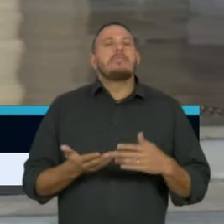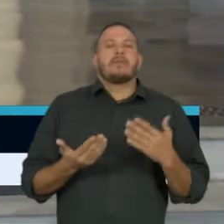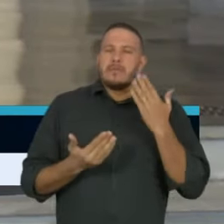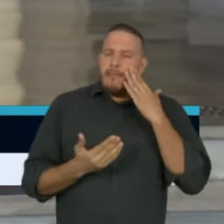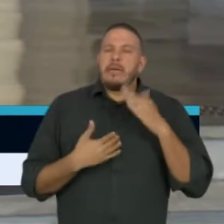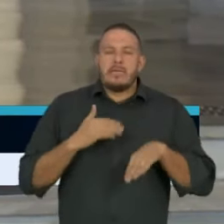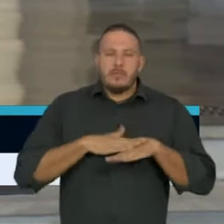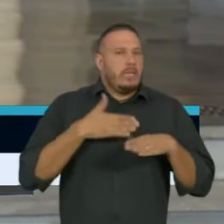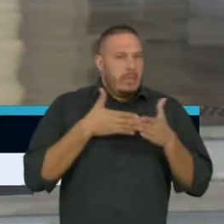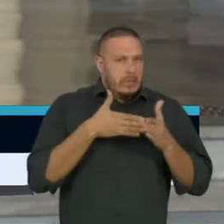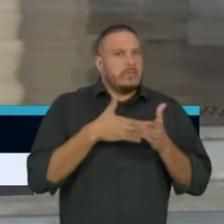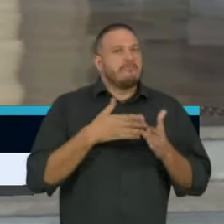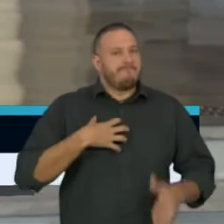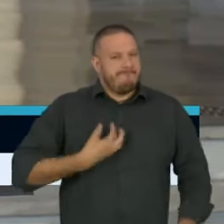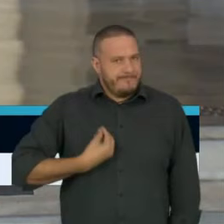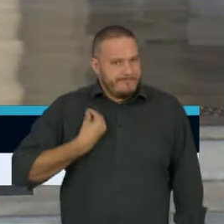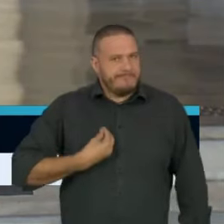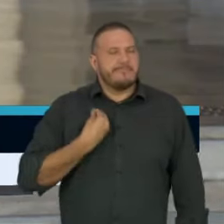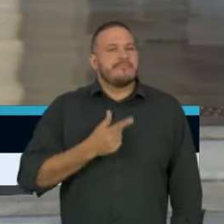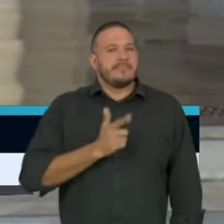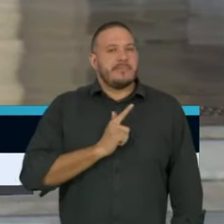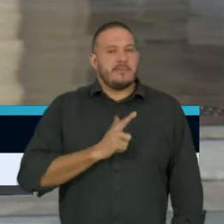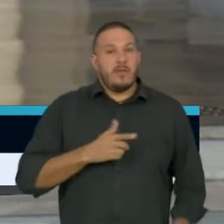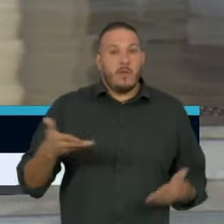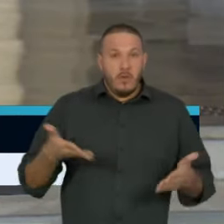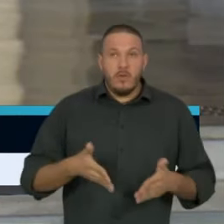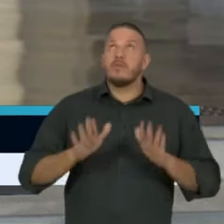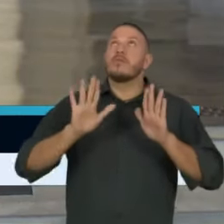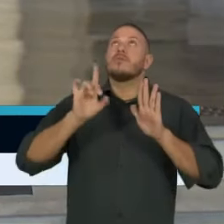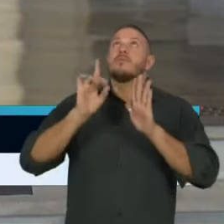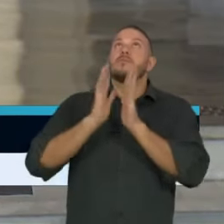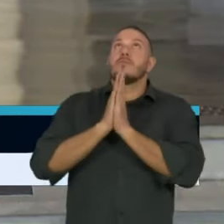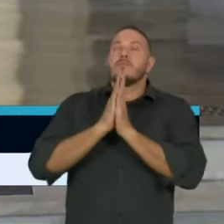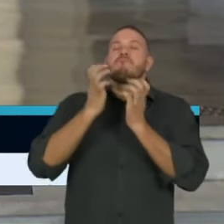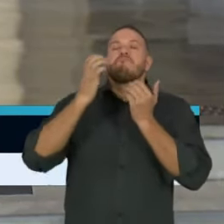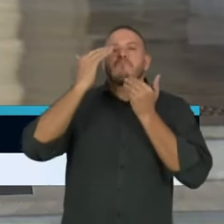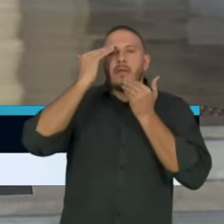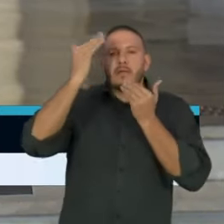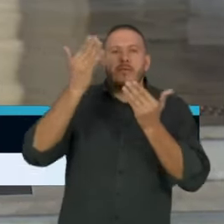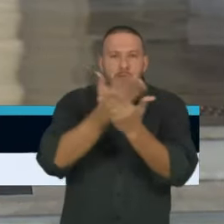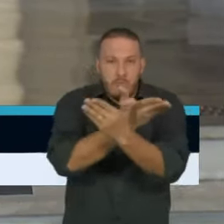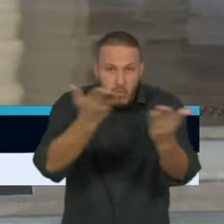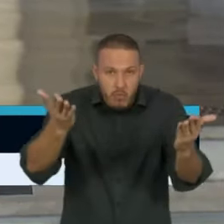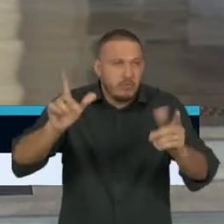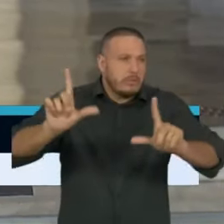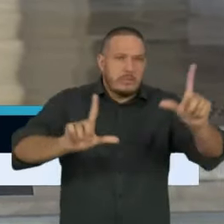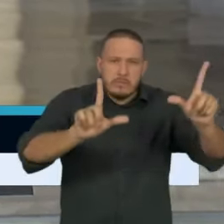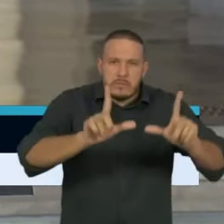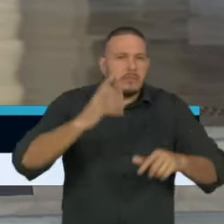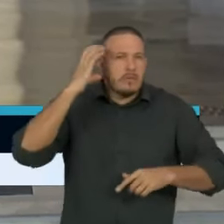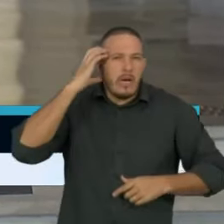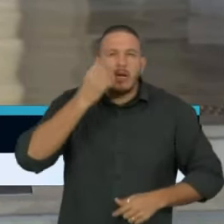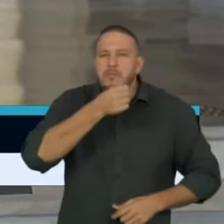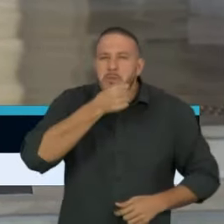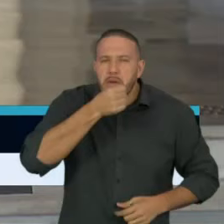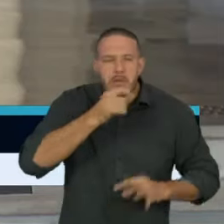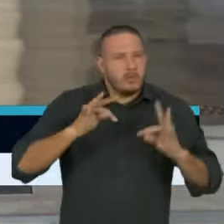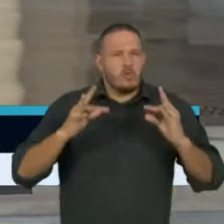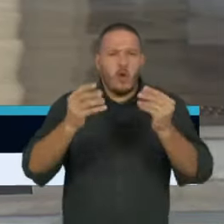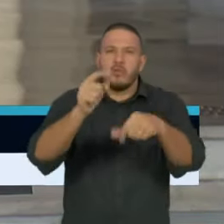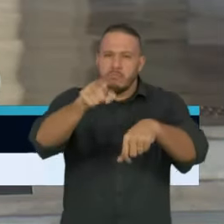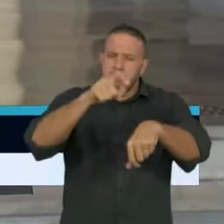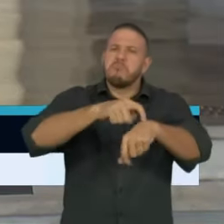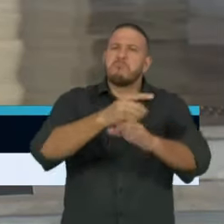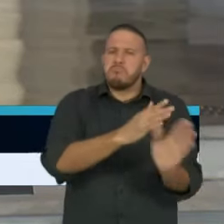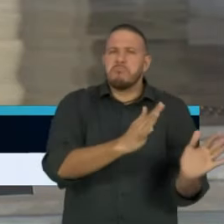limites da vida. Hoje, graças a Deus, eu quero agradecer muito à imprensa durante todo esse período. Vocês,